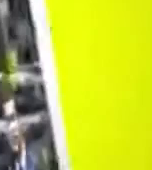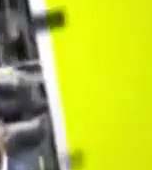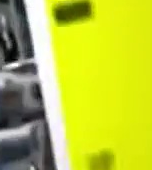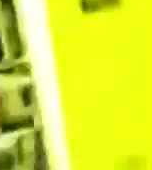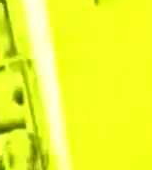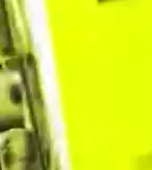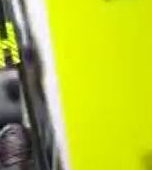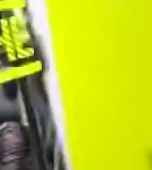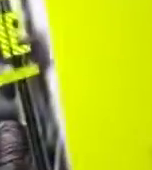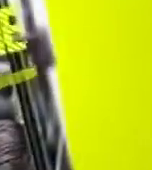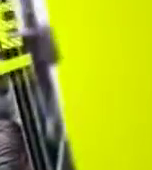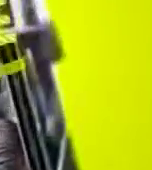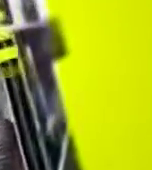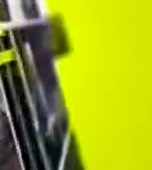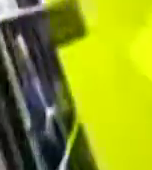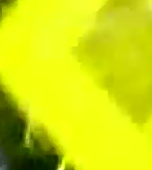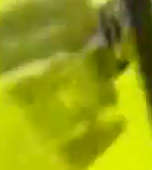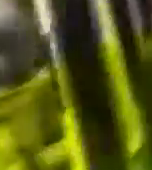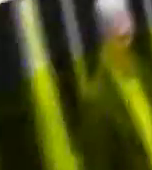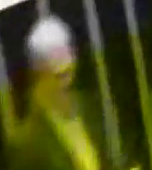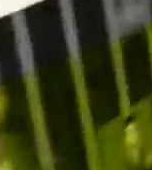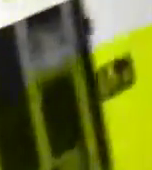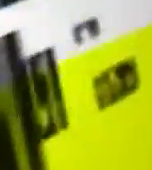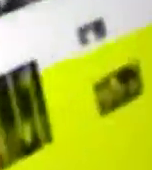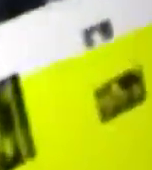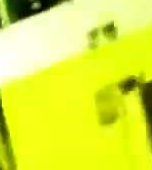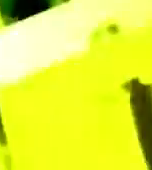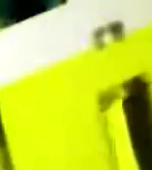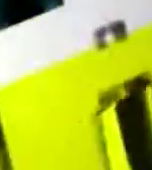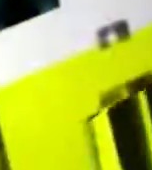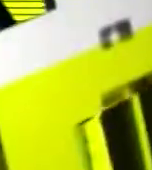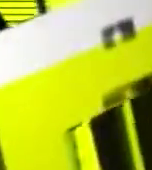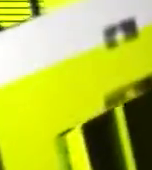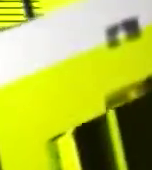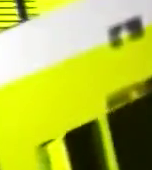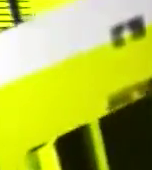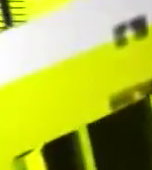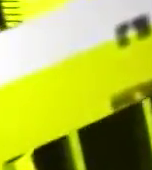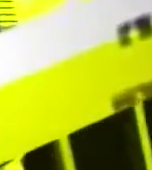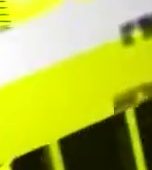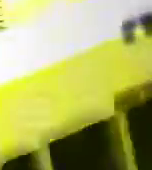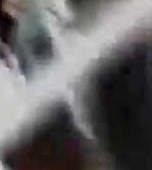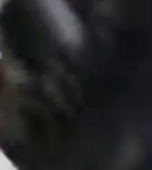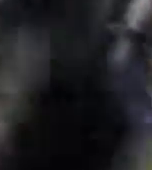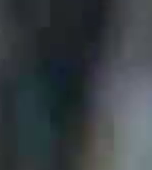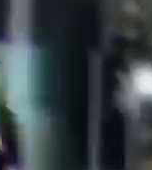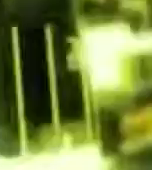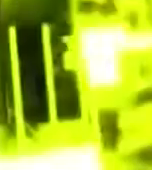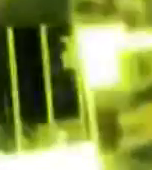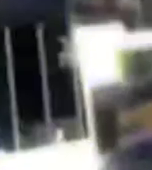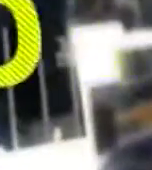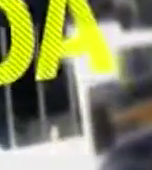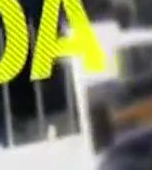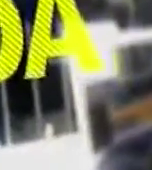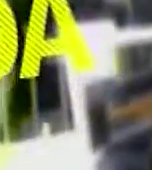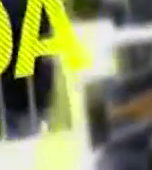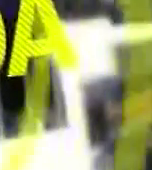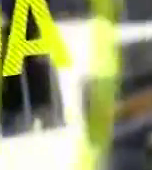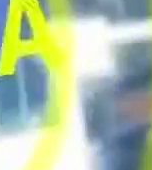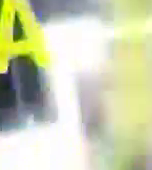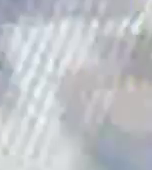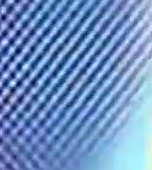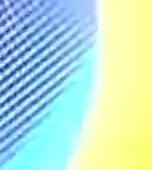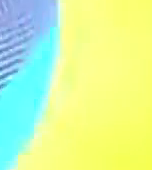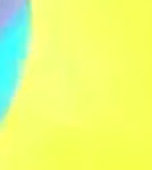E não que sejam menos importantes, um segundo encaminhamento, no meu